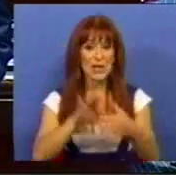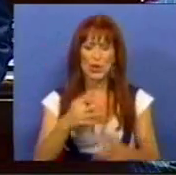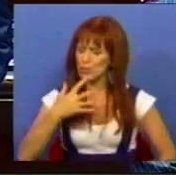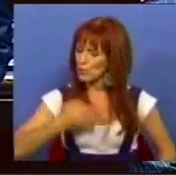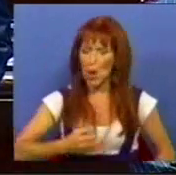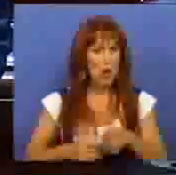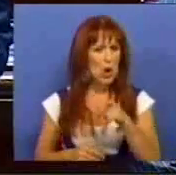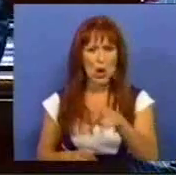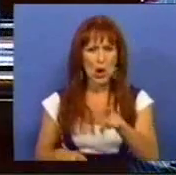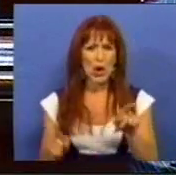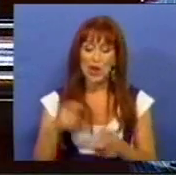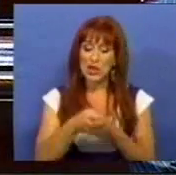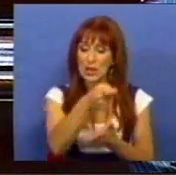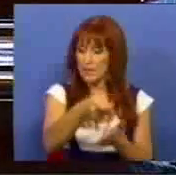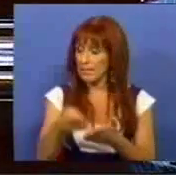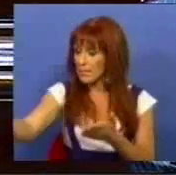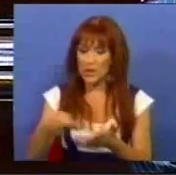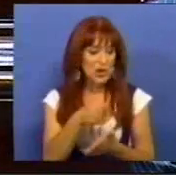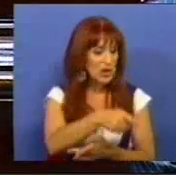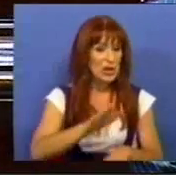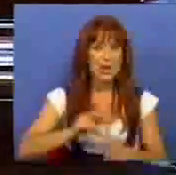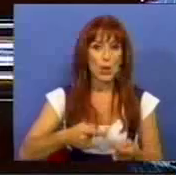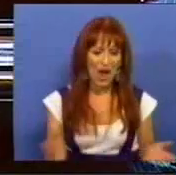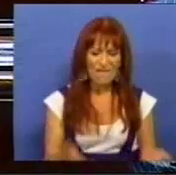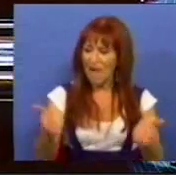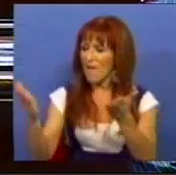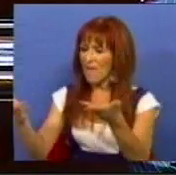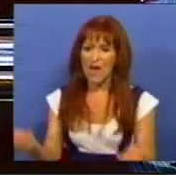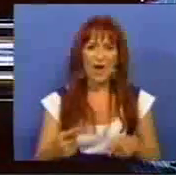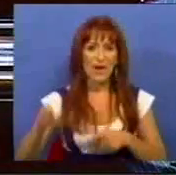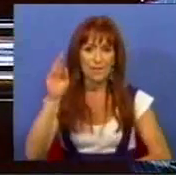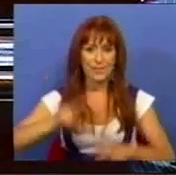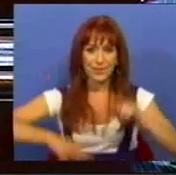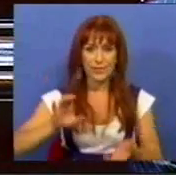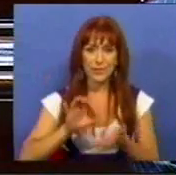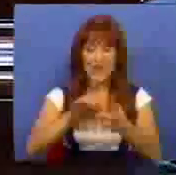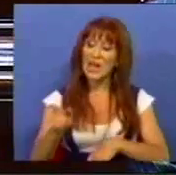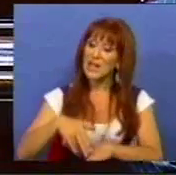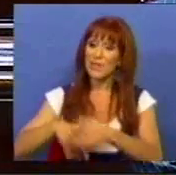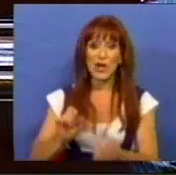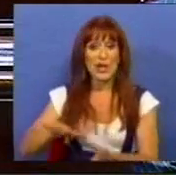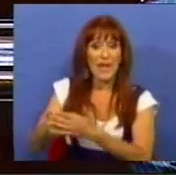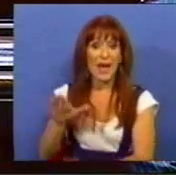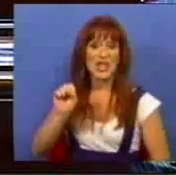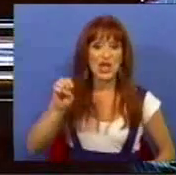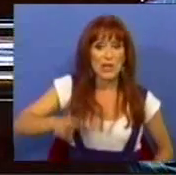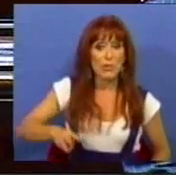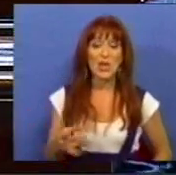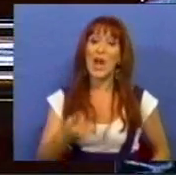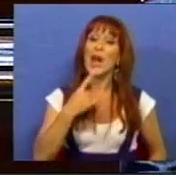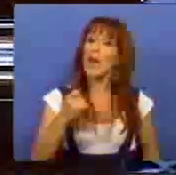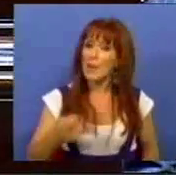integralmente aos pagamentos a título de incentivos financeiros que tinham sido feitos à General Motors. É